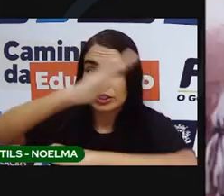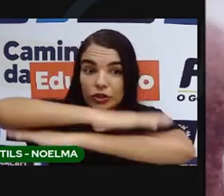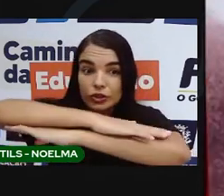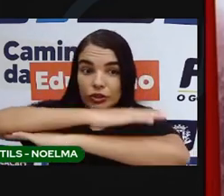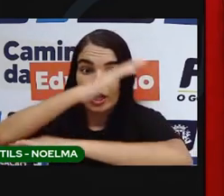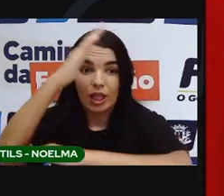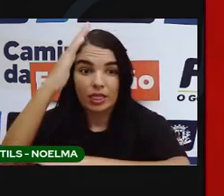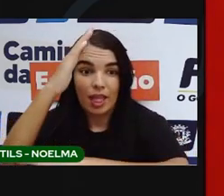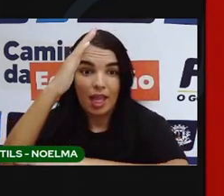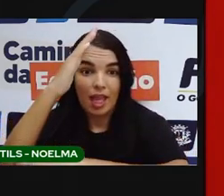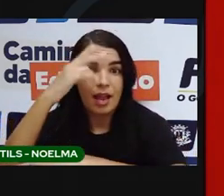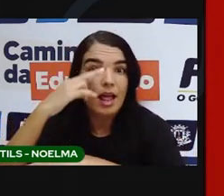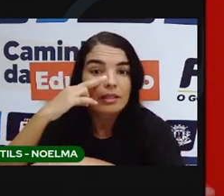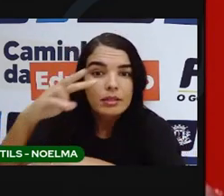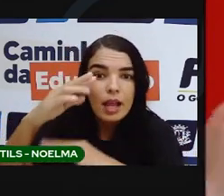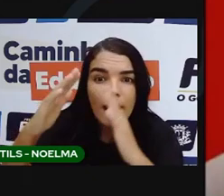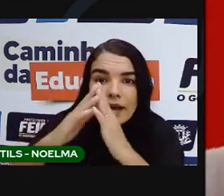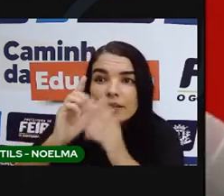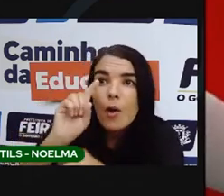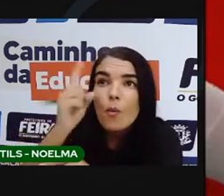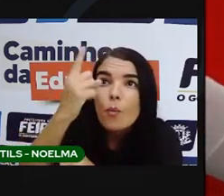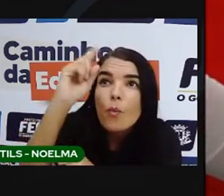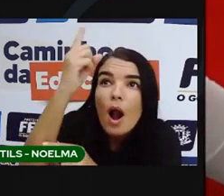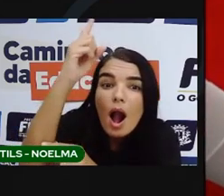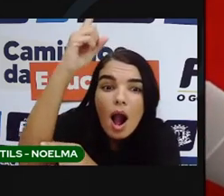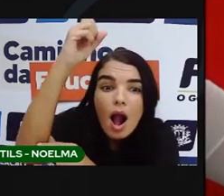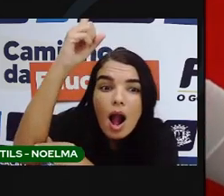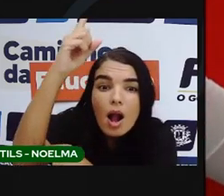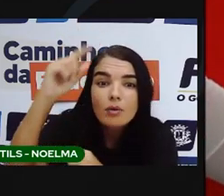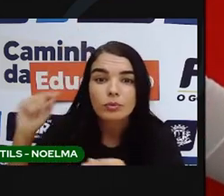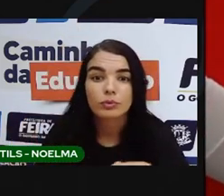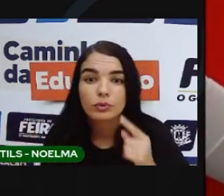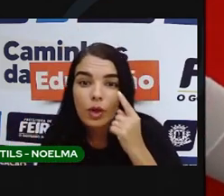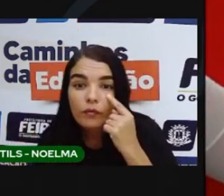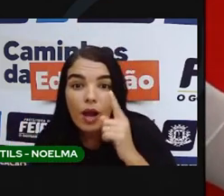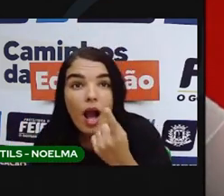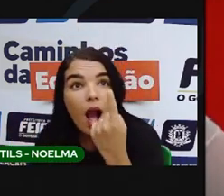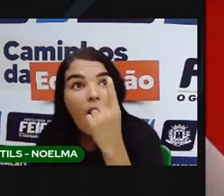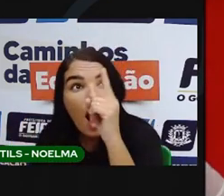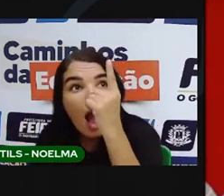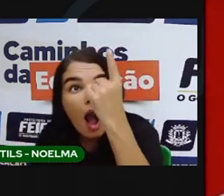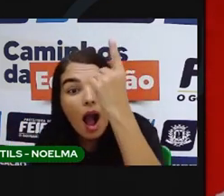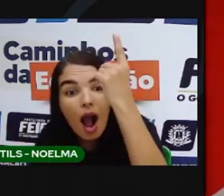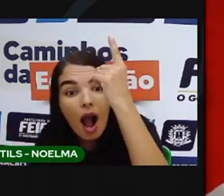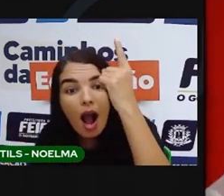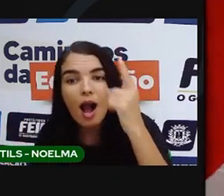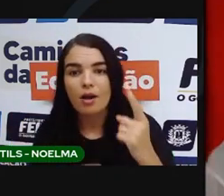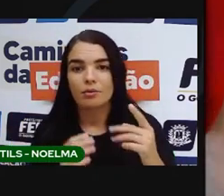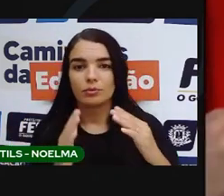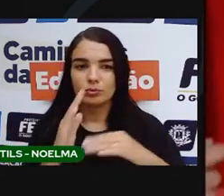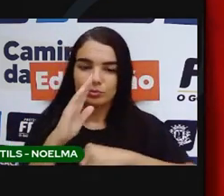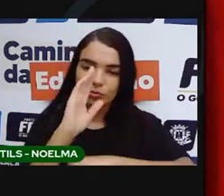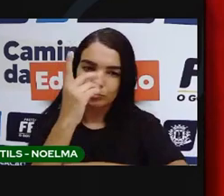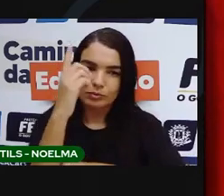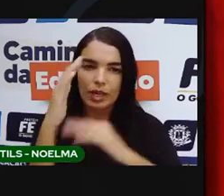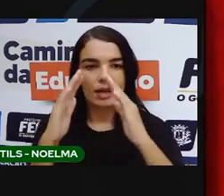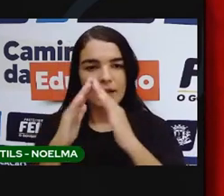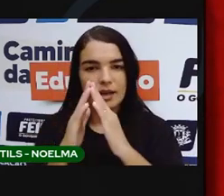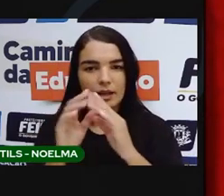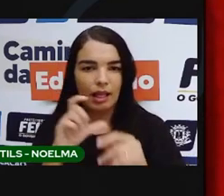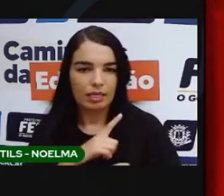casa no alto da colina. E é possível encontrar ainda hoje casas assim, viu? Com as janelas. Que